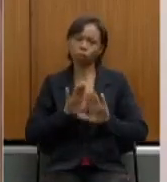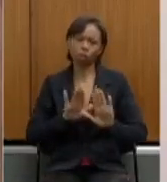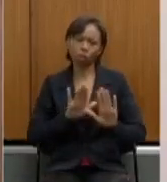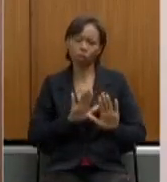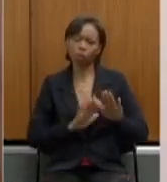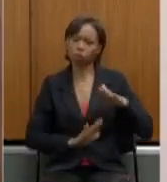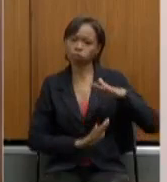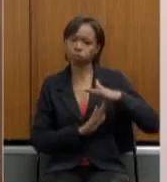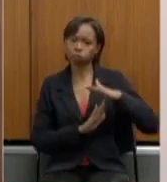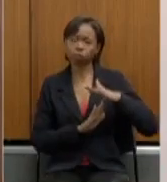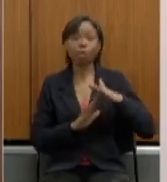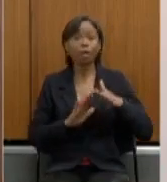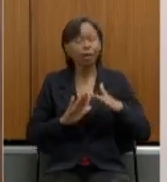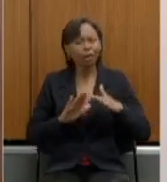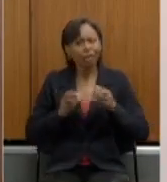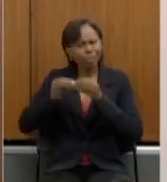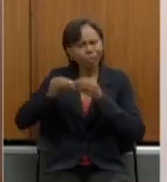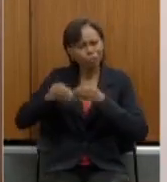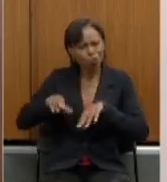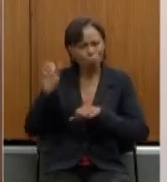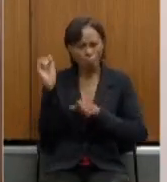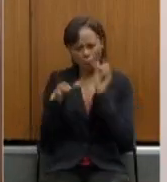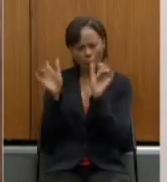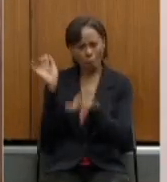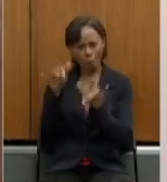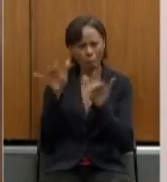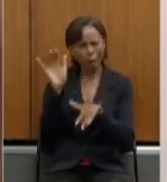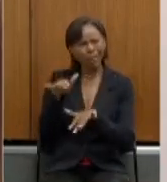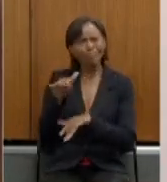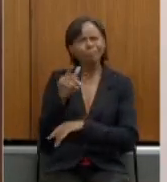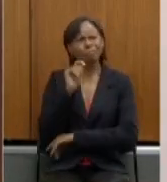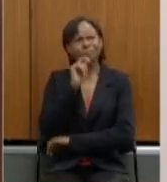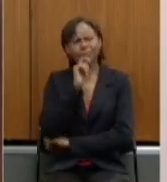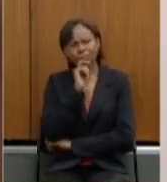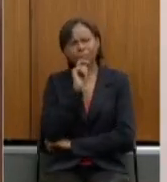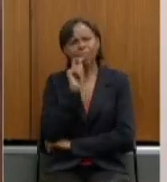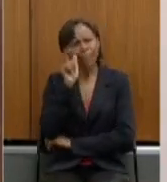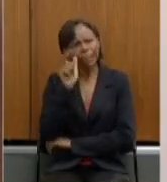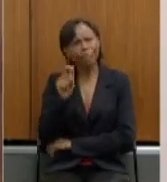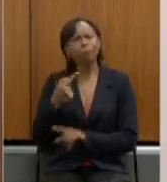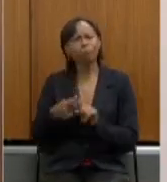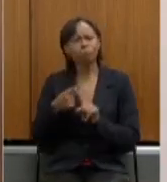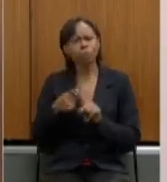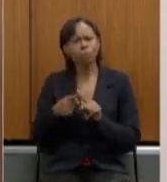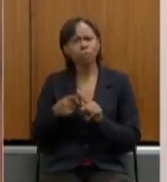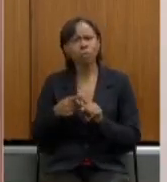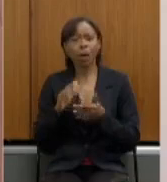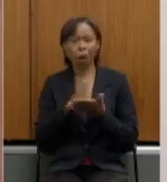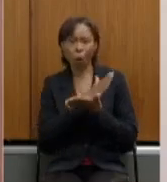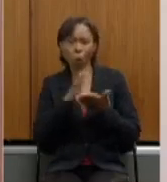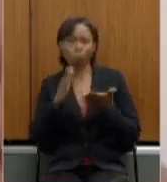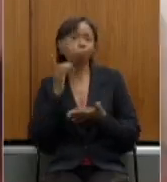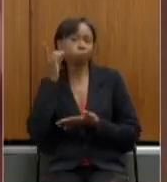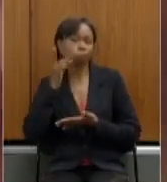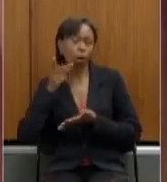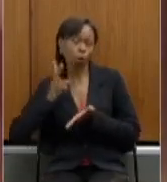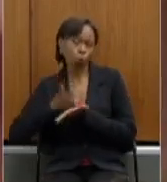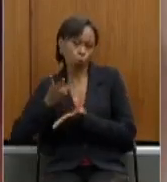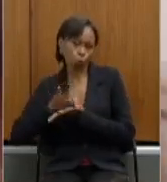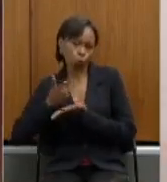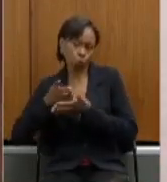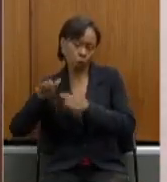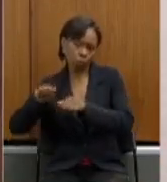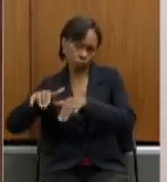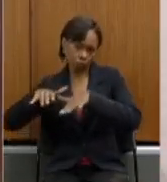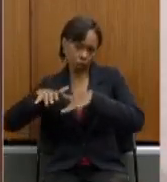foi interessante porque eles alguns deputados como eu ficaram no plenário outros deputados